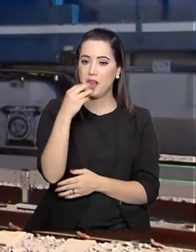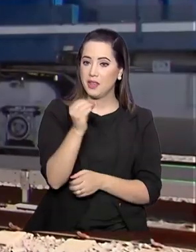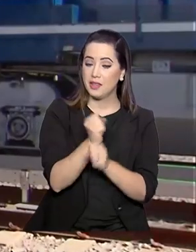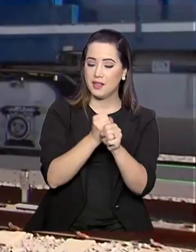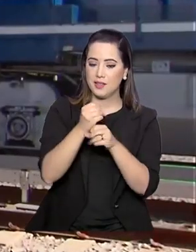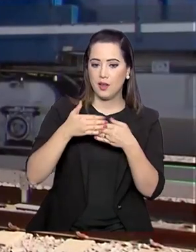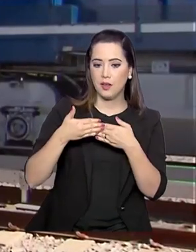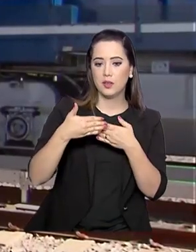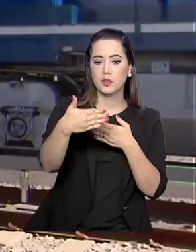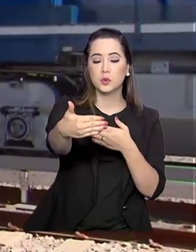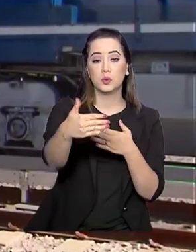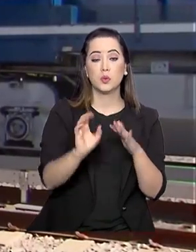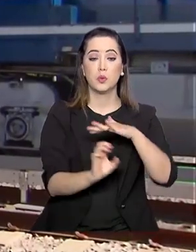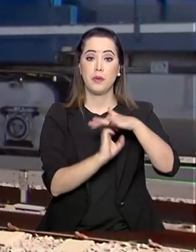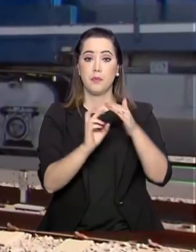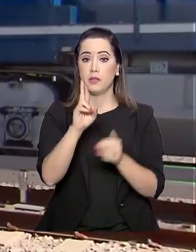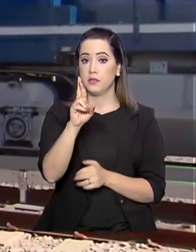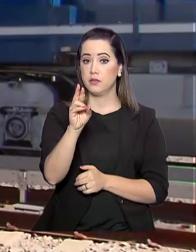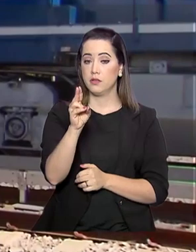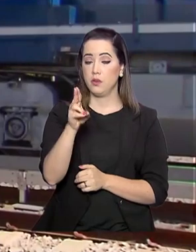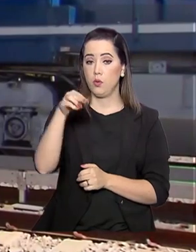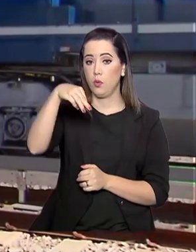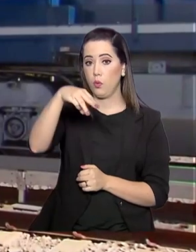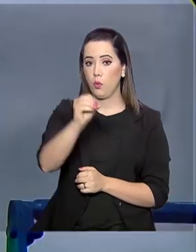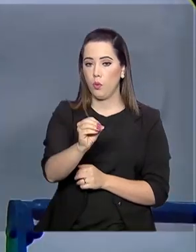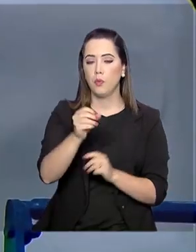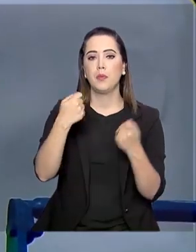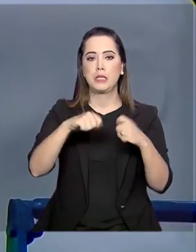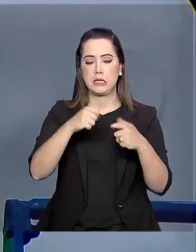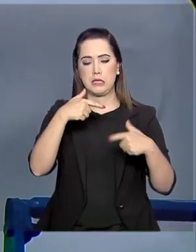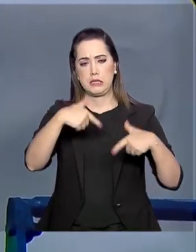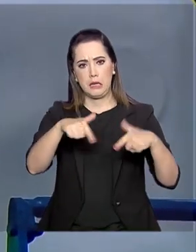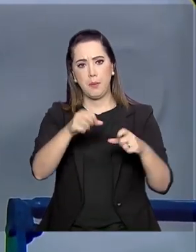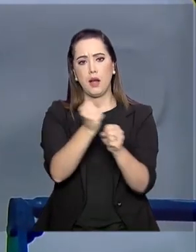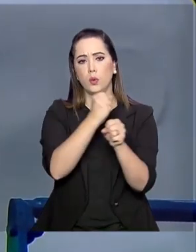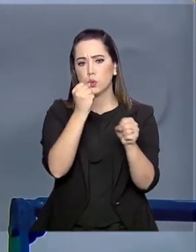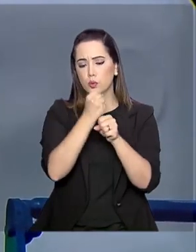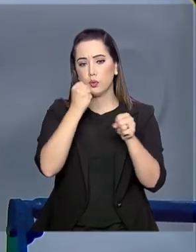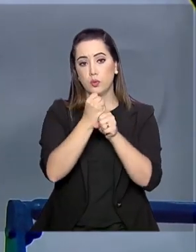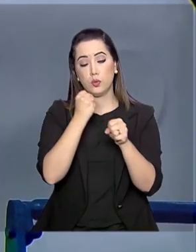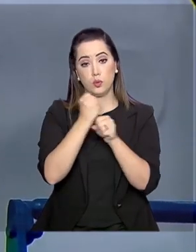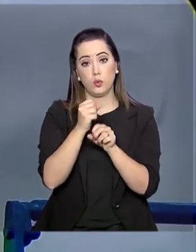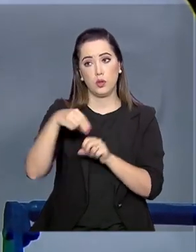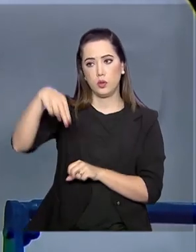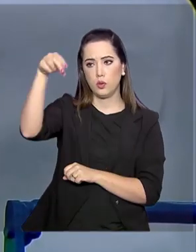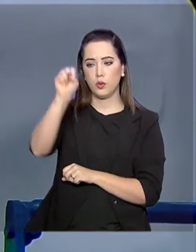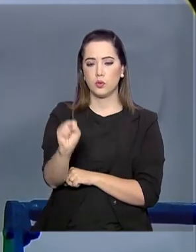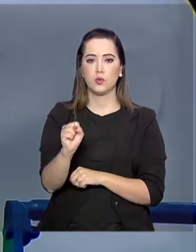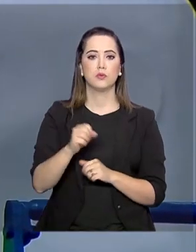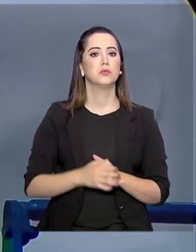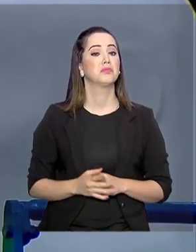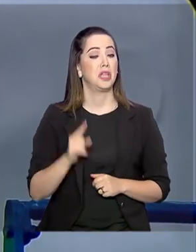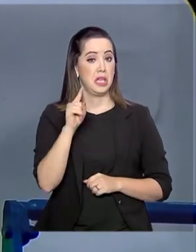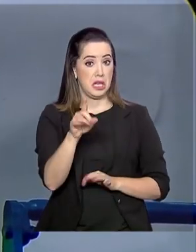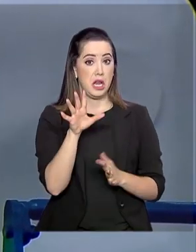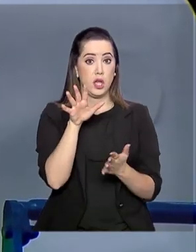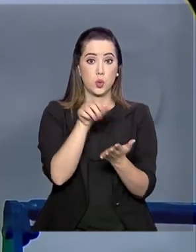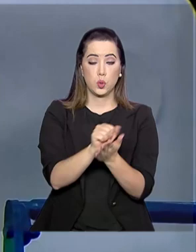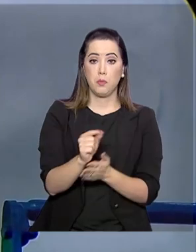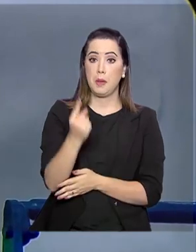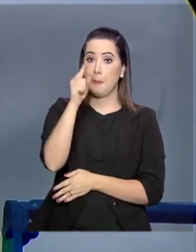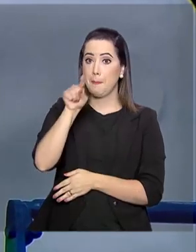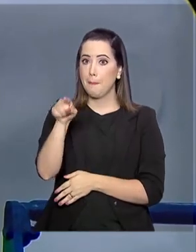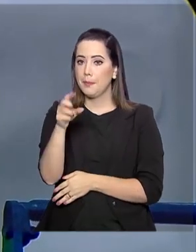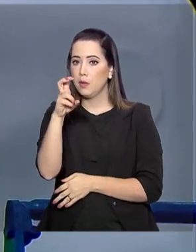a manter em funcionamento parte da Ferrovia Norte Sul. O consórcio vencedor assume um trecho de mais de 1.500 quilômetros